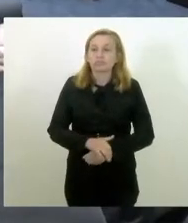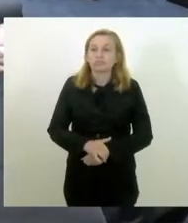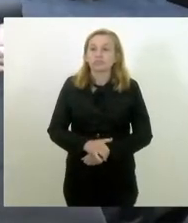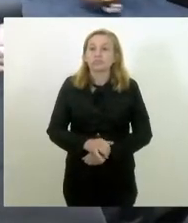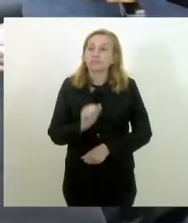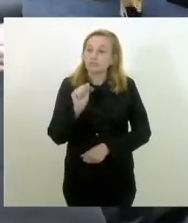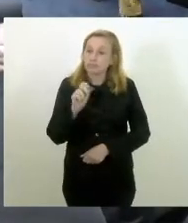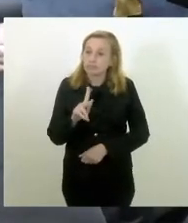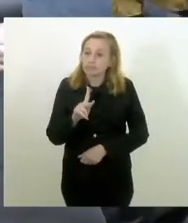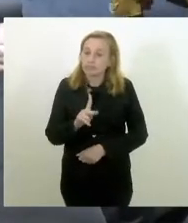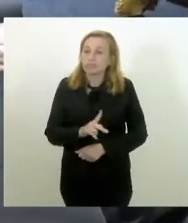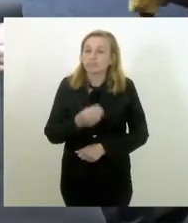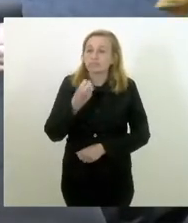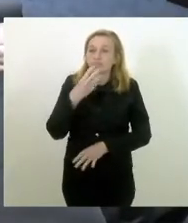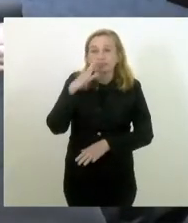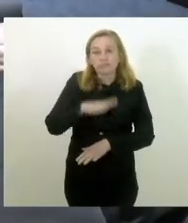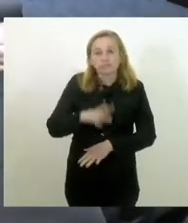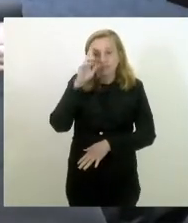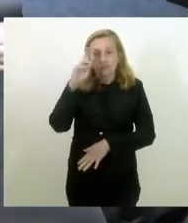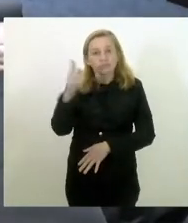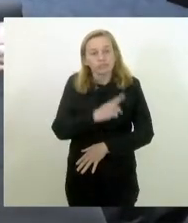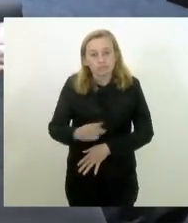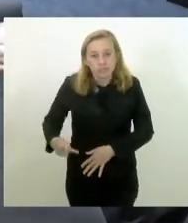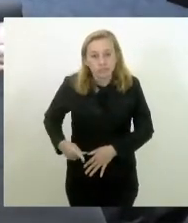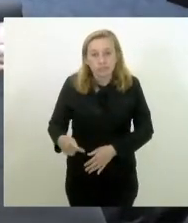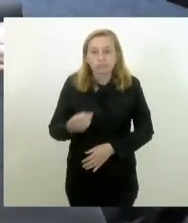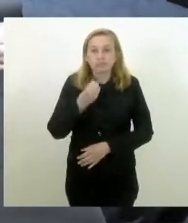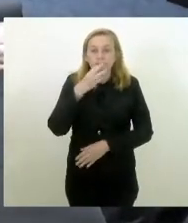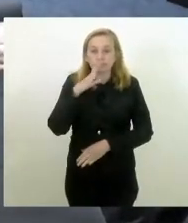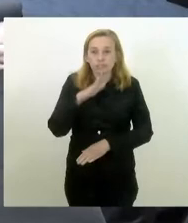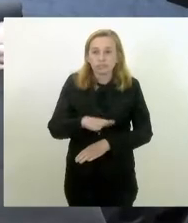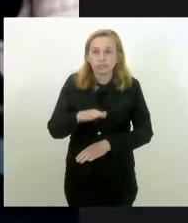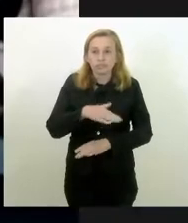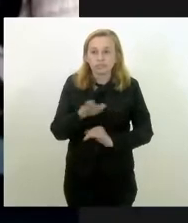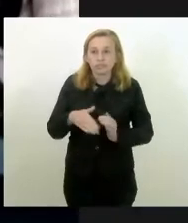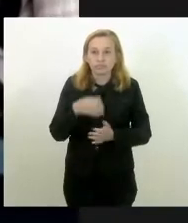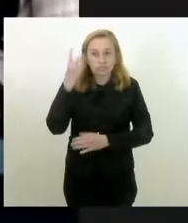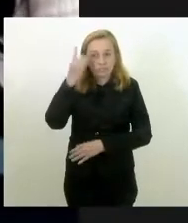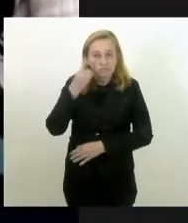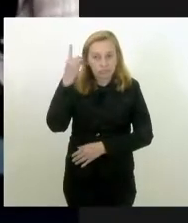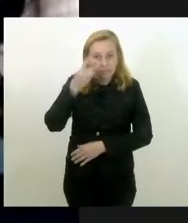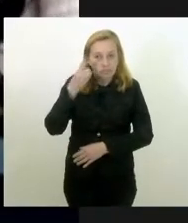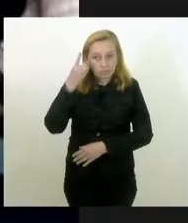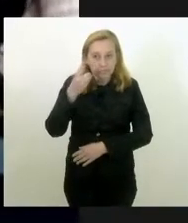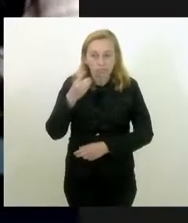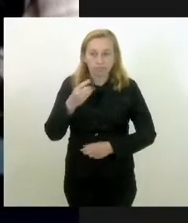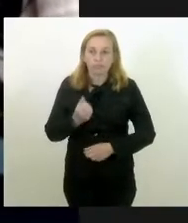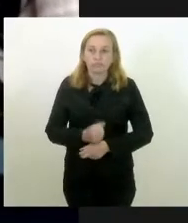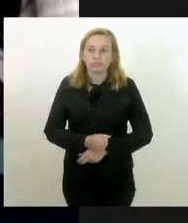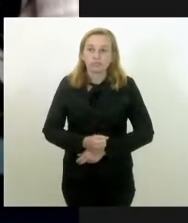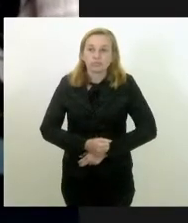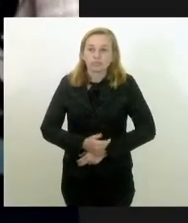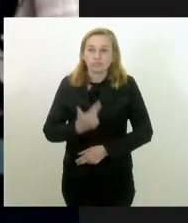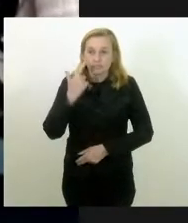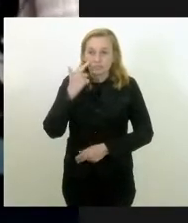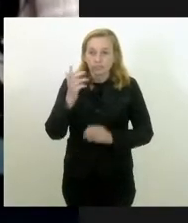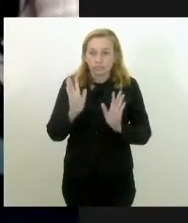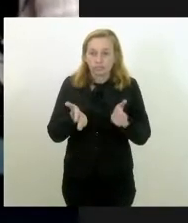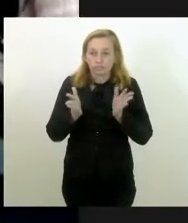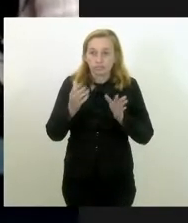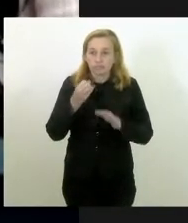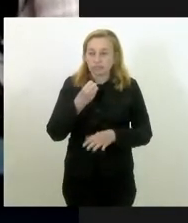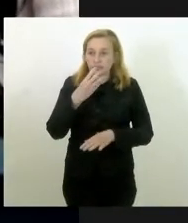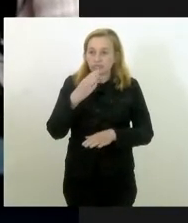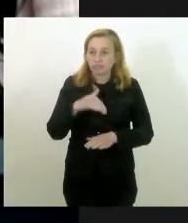Ok. Boa tarde, senhor presidente. Boa tarde, deputados e deputadas que estamos assistindo agora. Boa tarde a todos